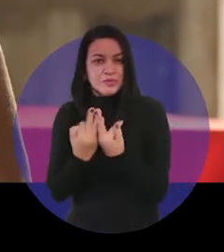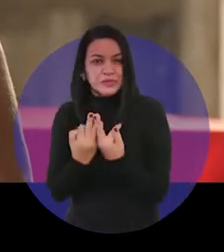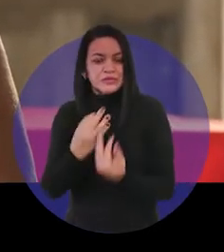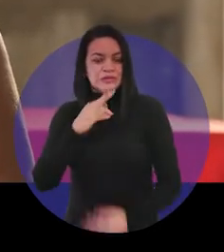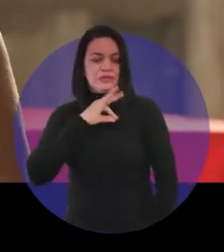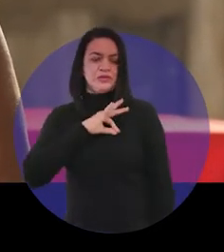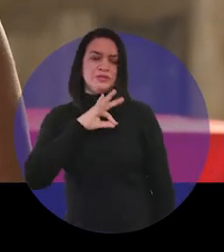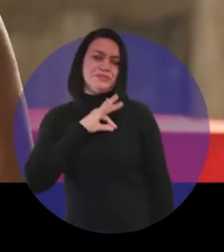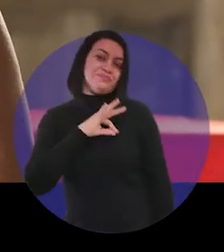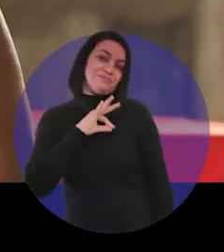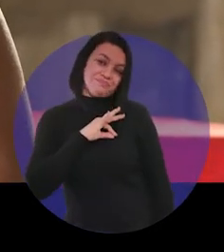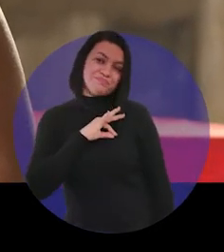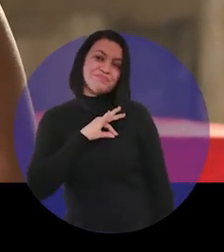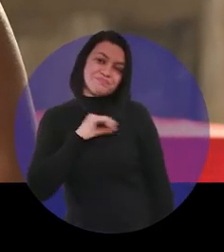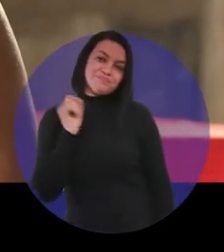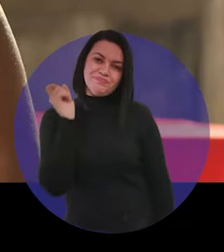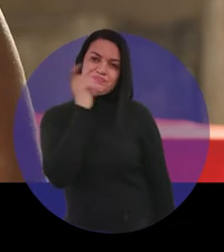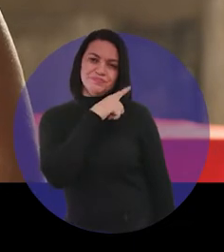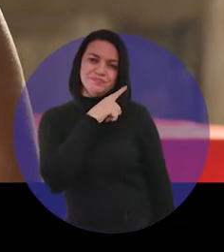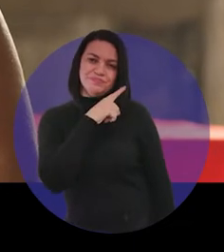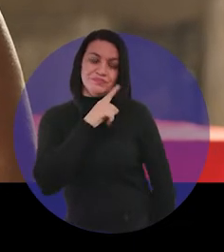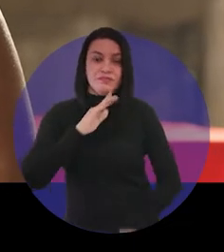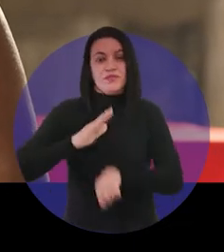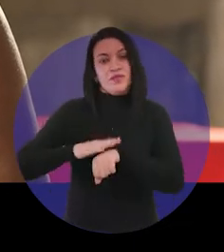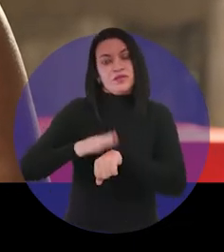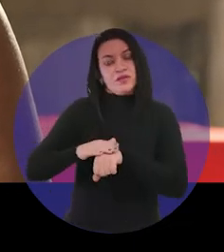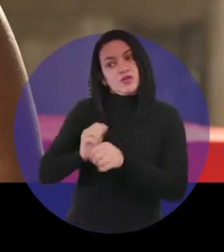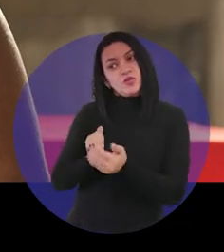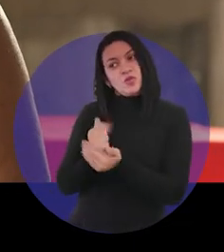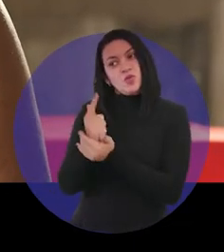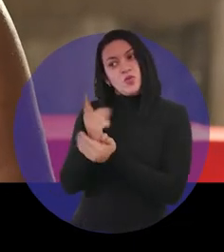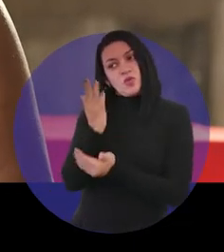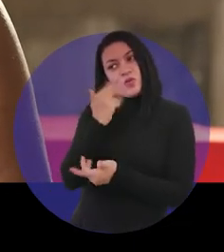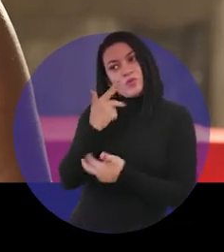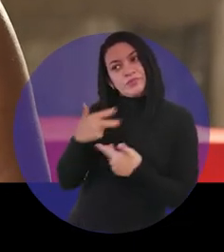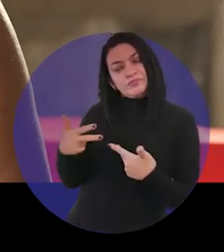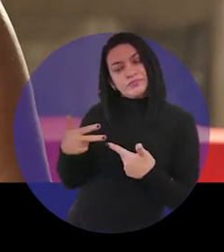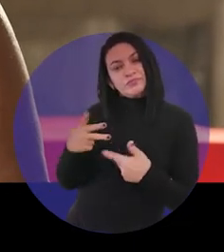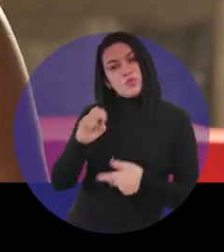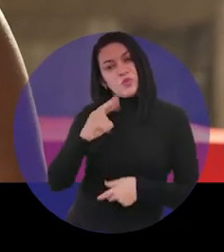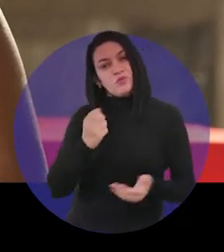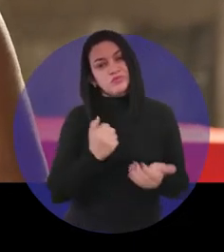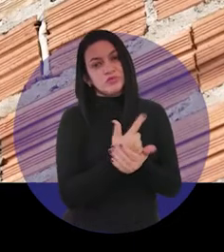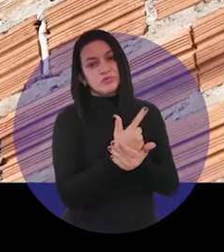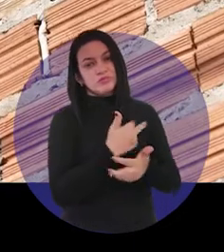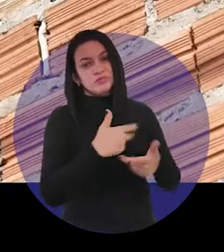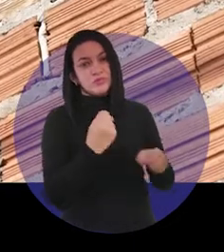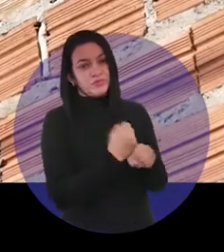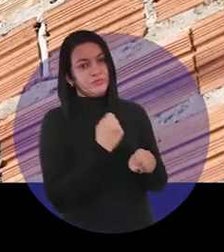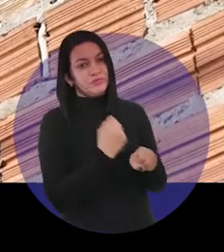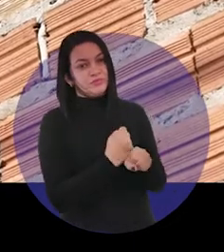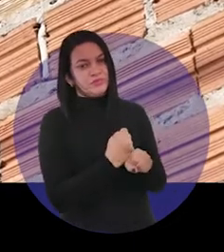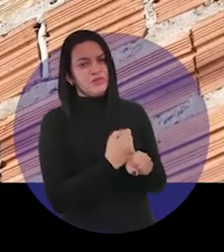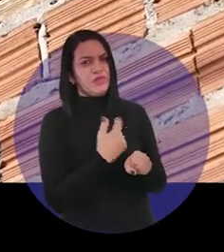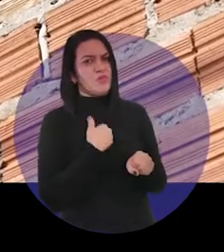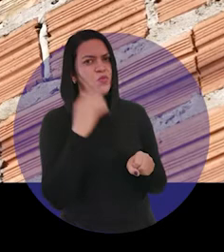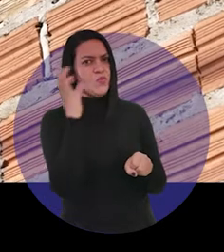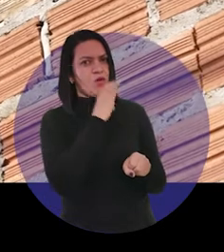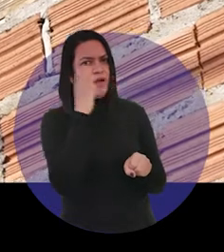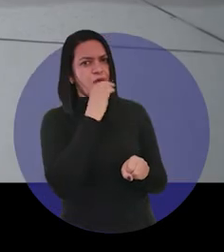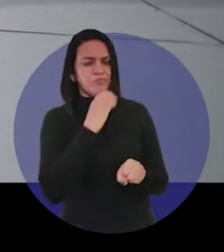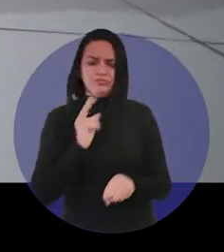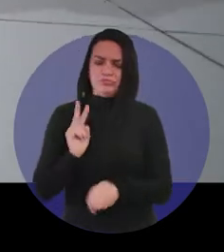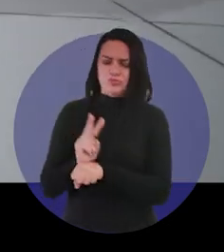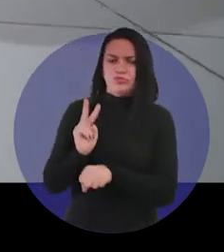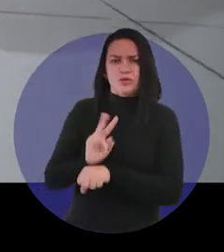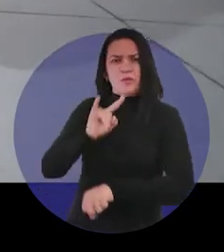casa, que é salariado, é difícil. Ou você come, ou você constrói. Aí eu cuidei